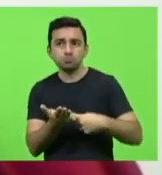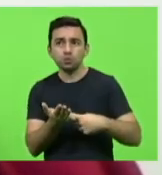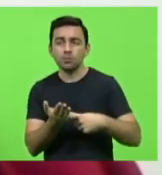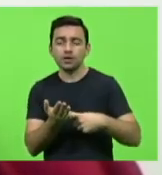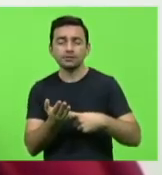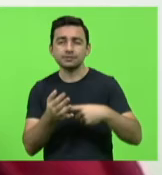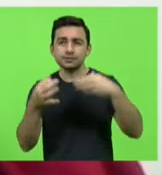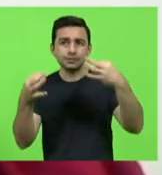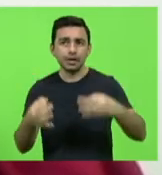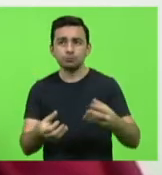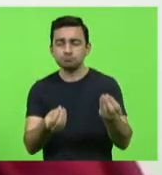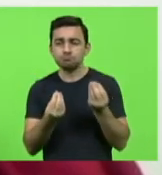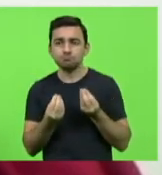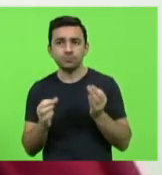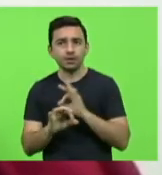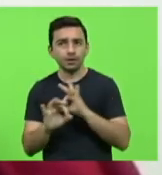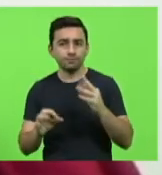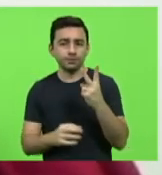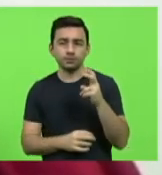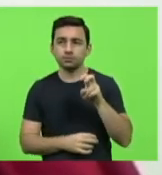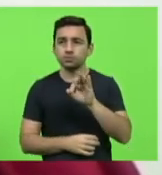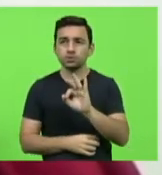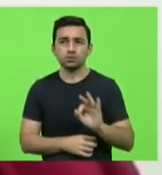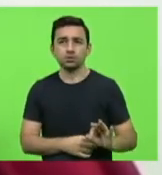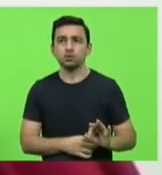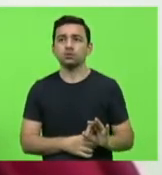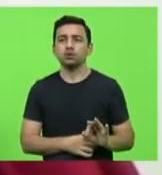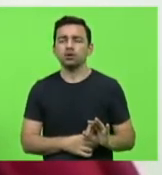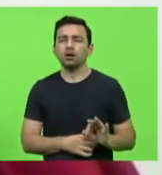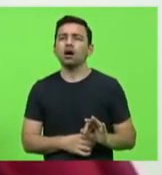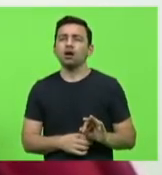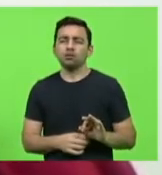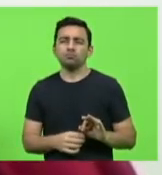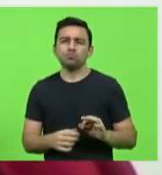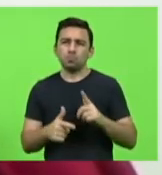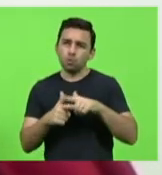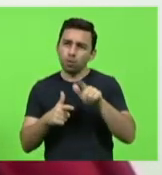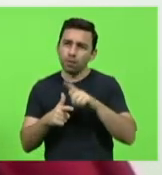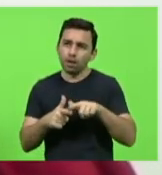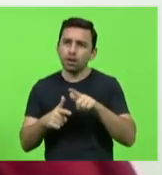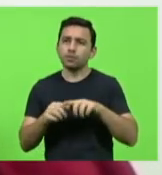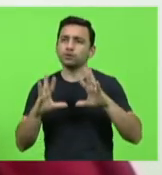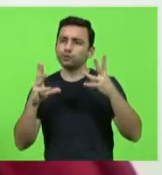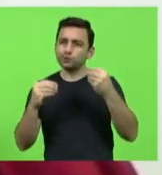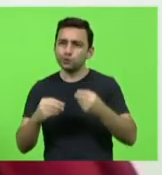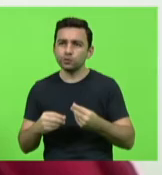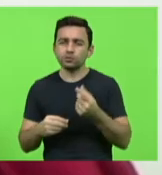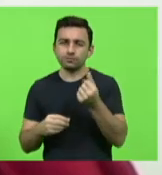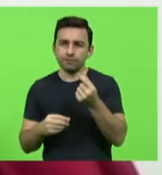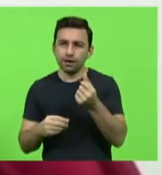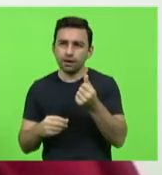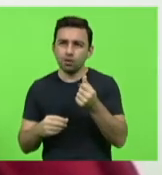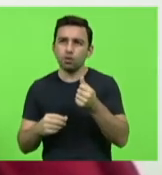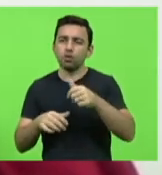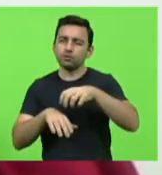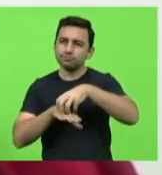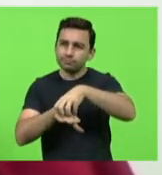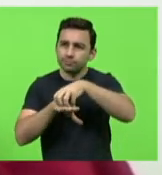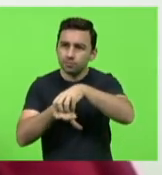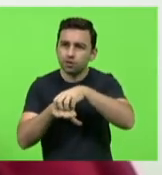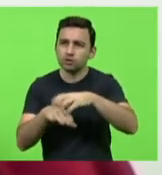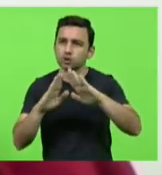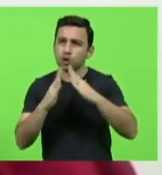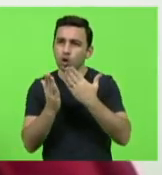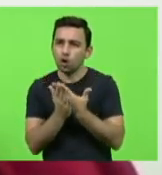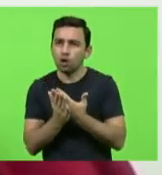educação. É verdade que a pandemia reduziu os custos com manutenção desde transporte escolar até energia elétrica mas